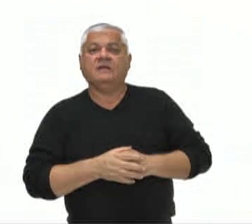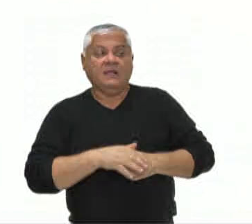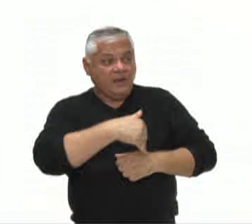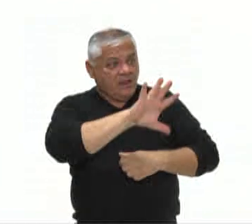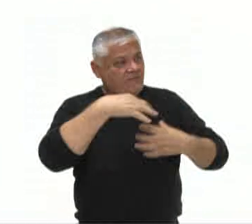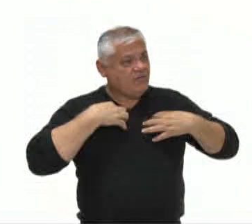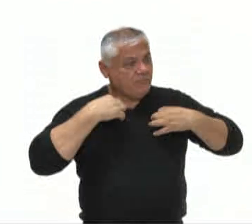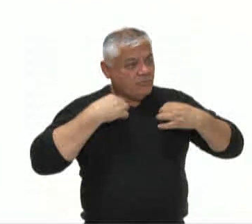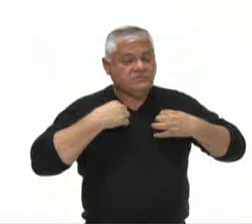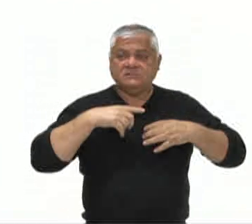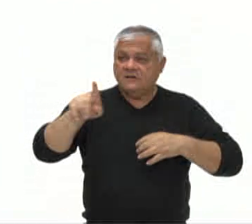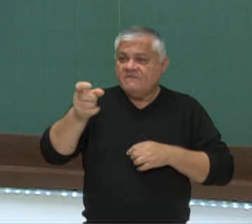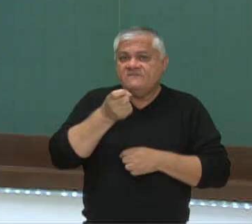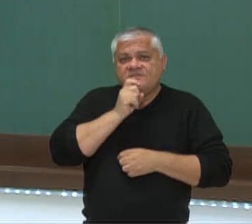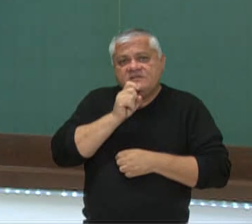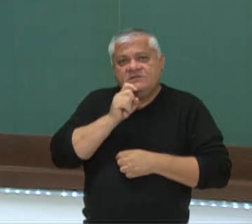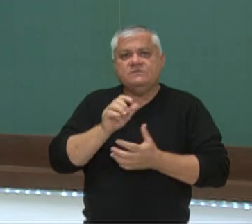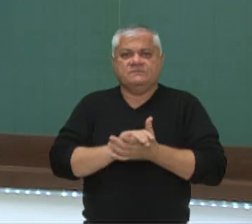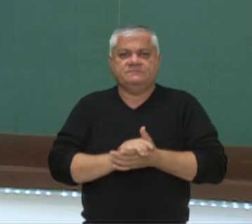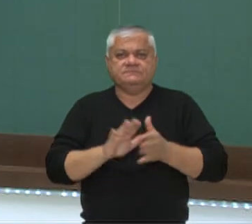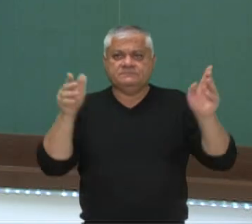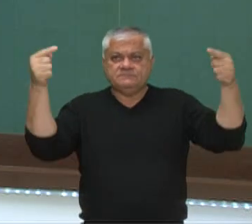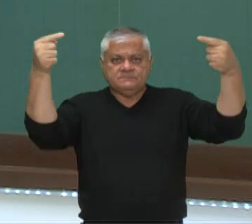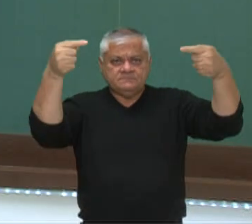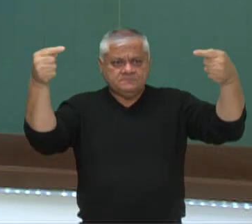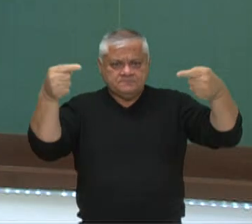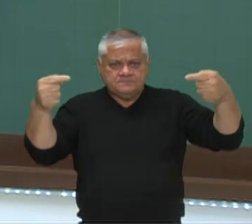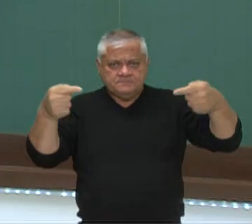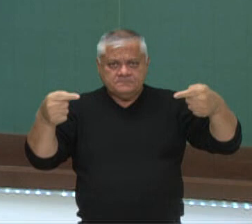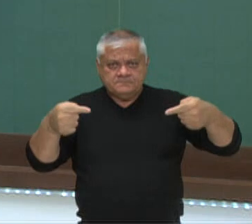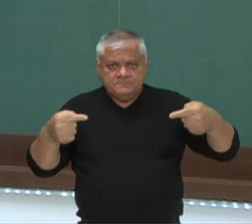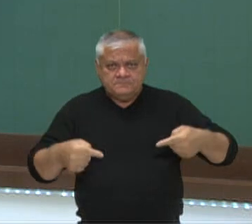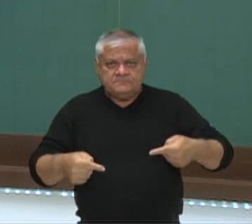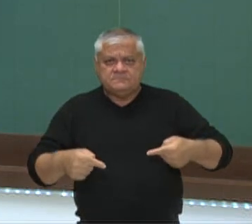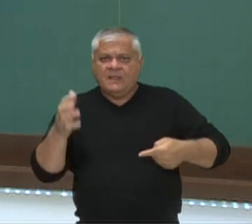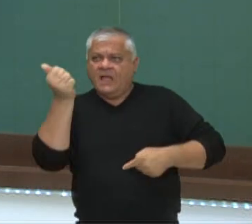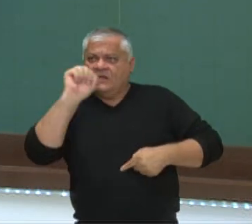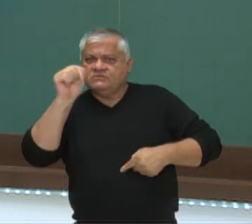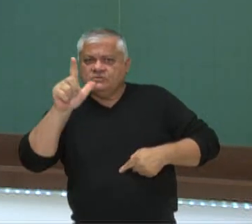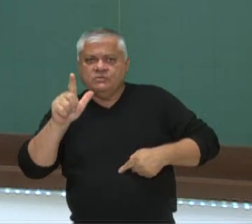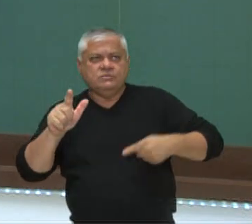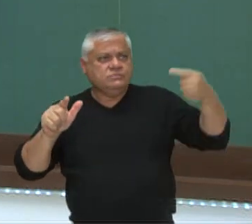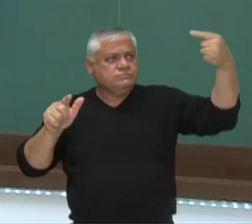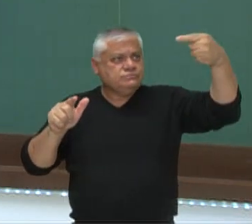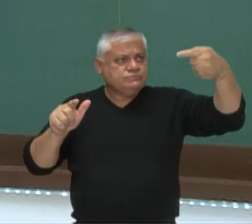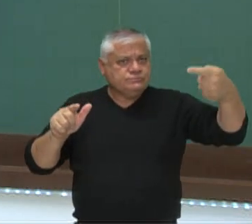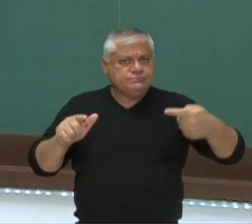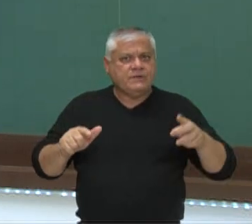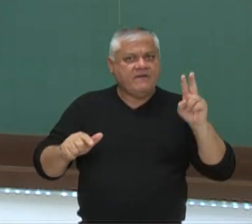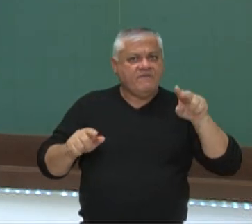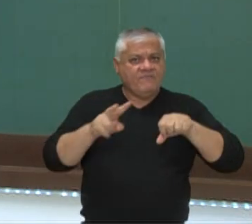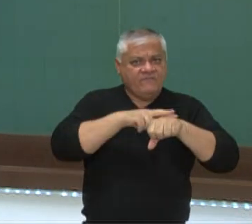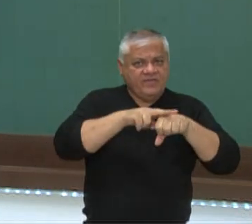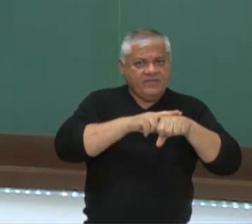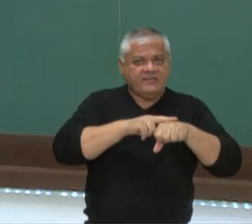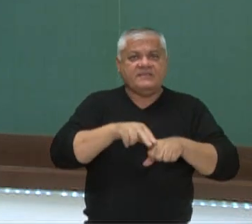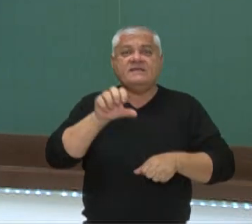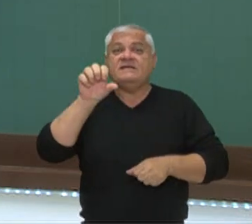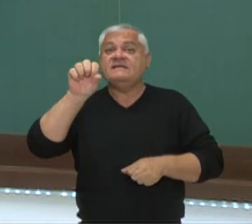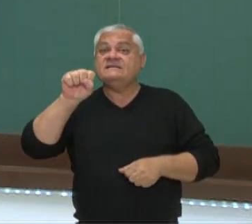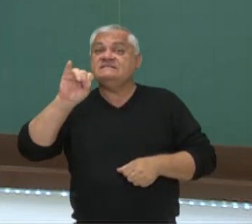blusa, que lá faz frio. Repare que em azul, nós temos as coordenadas sintéticas, pois elas têm